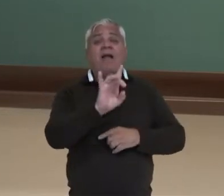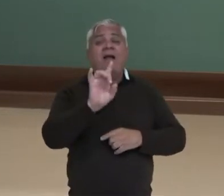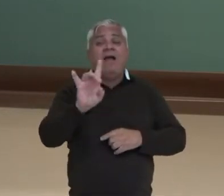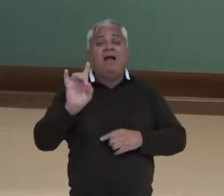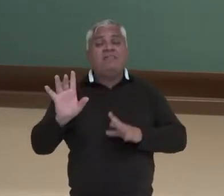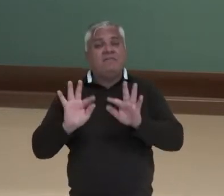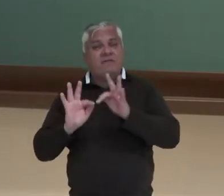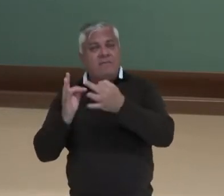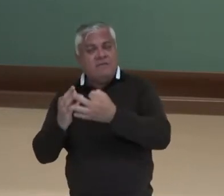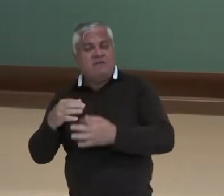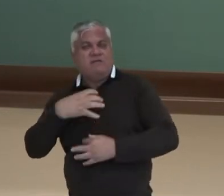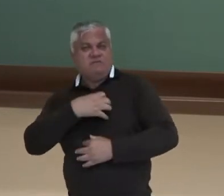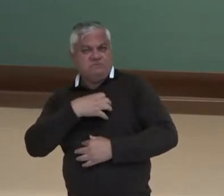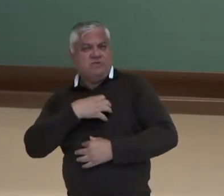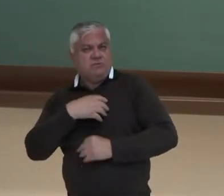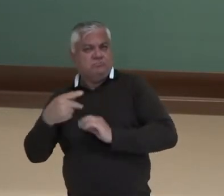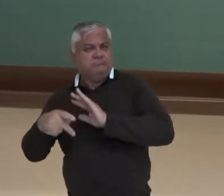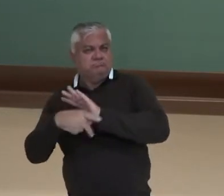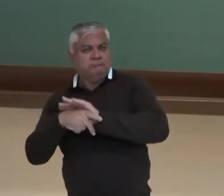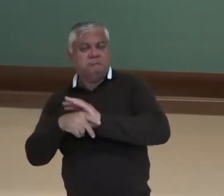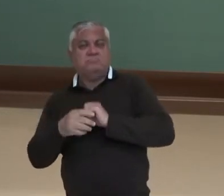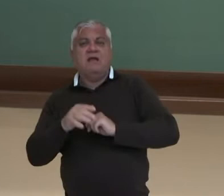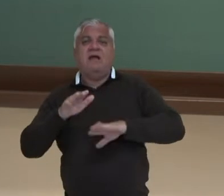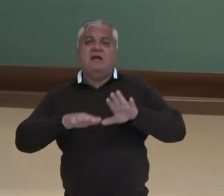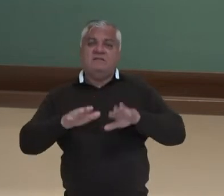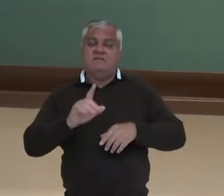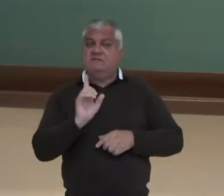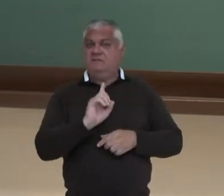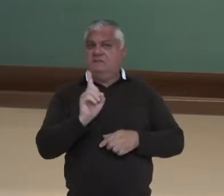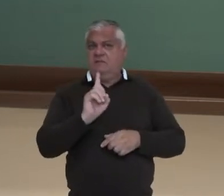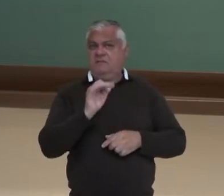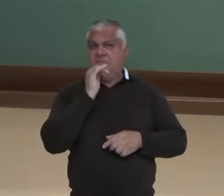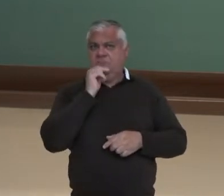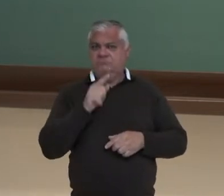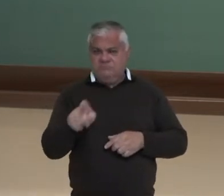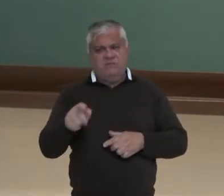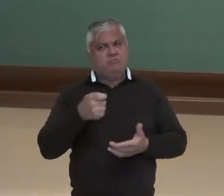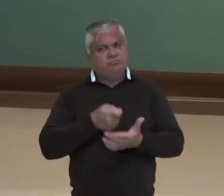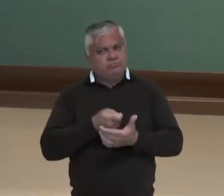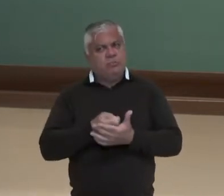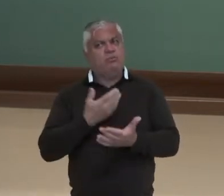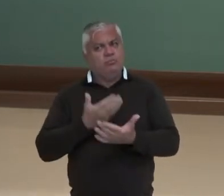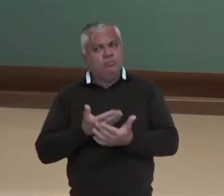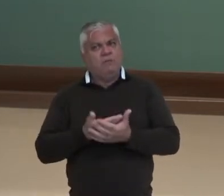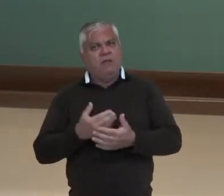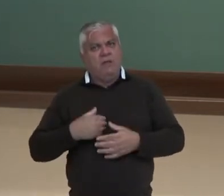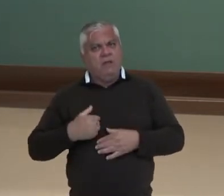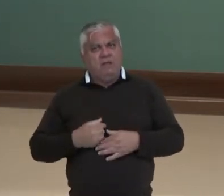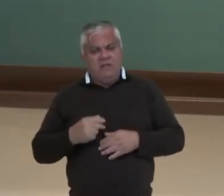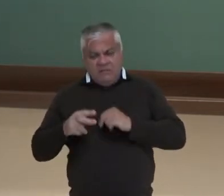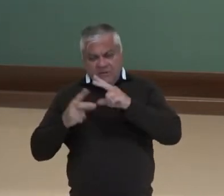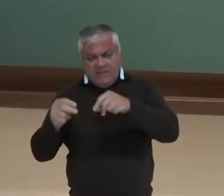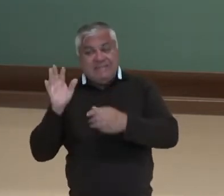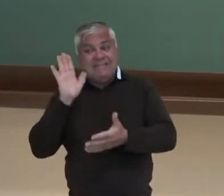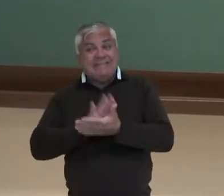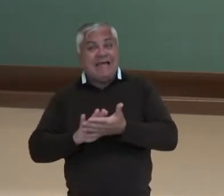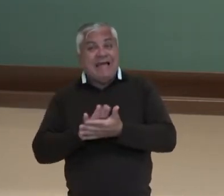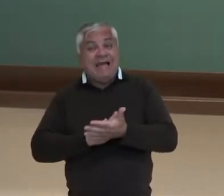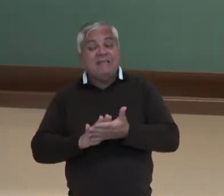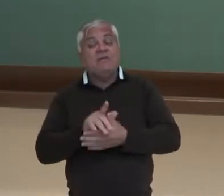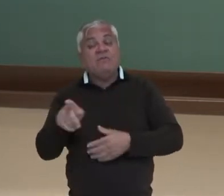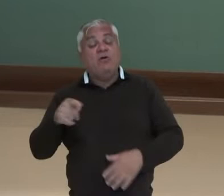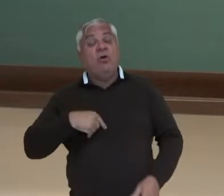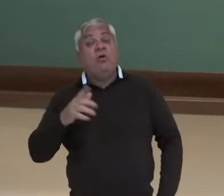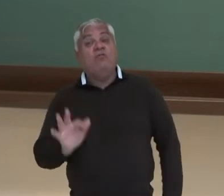seu jeito de agir, né? Com o seu filho. E alguns dizem, não, você precisa estudar, você não vai receber nada em troca, mas você vai ter um